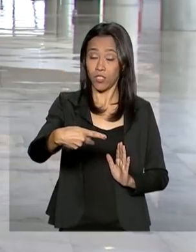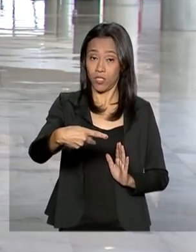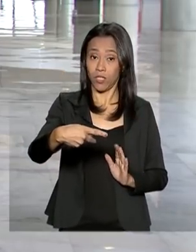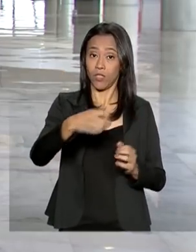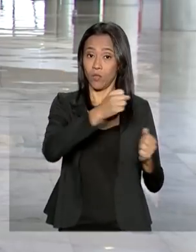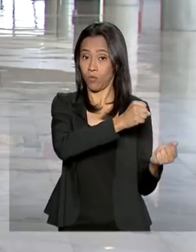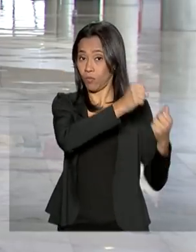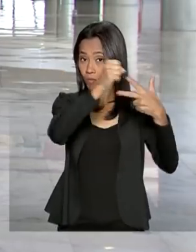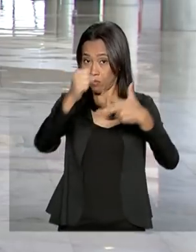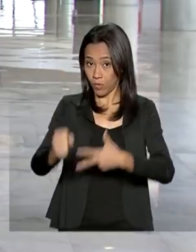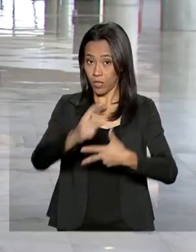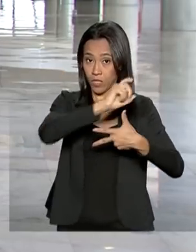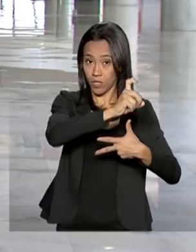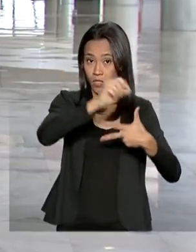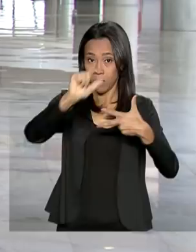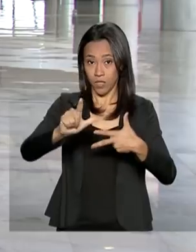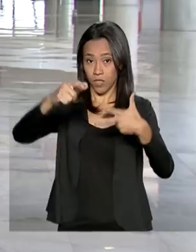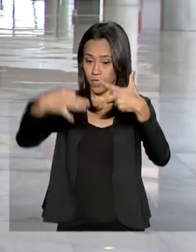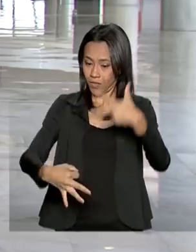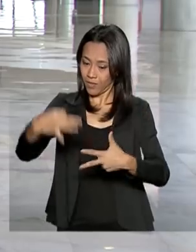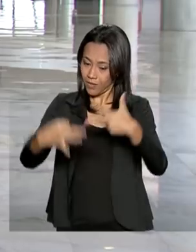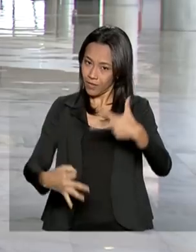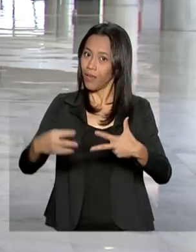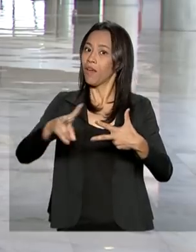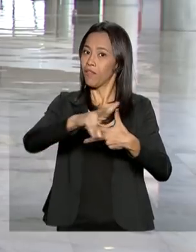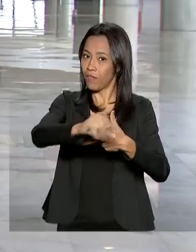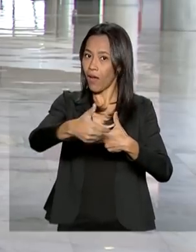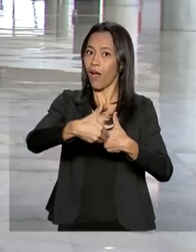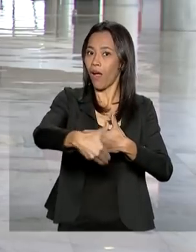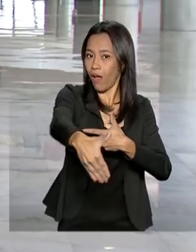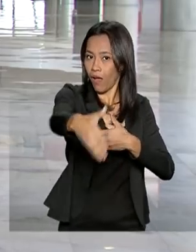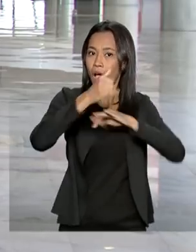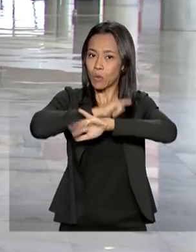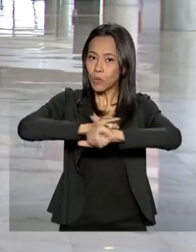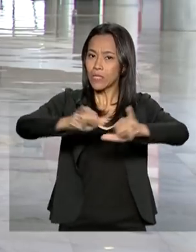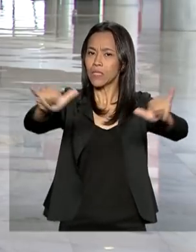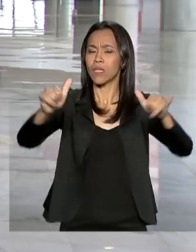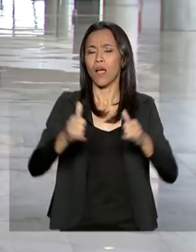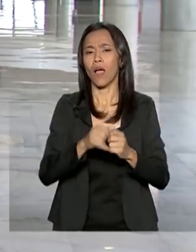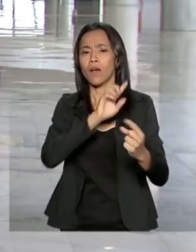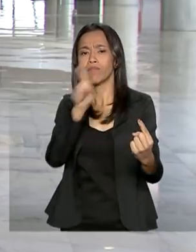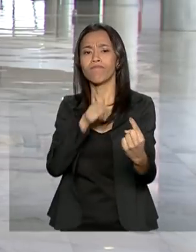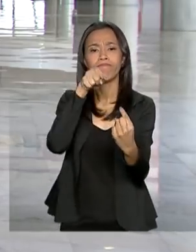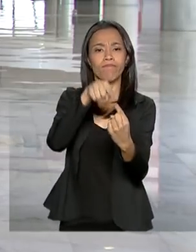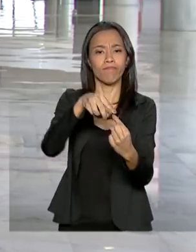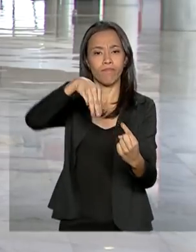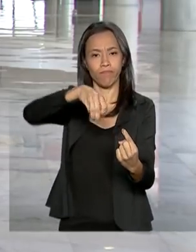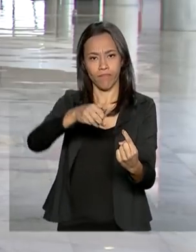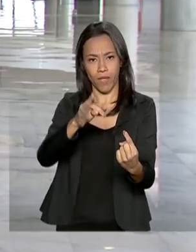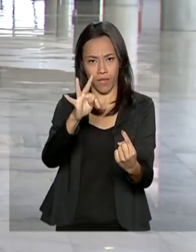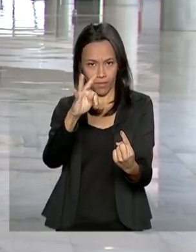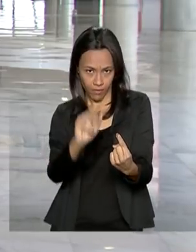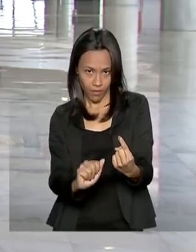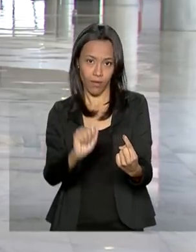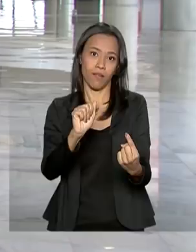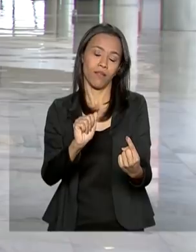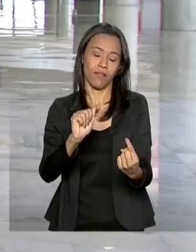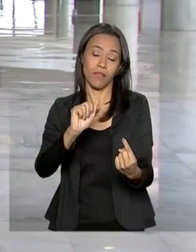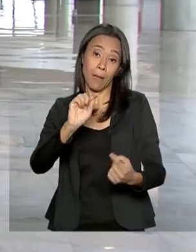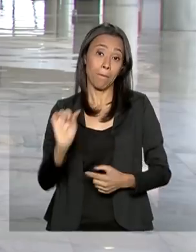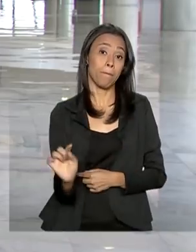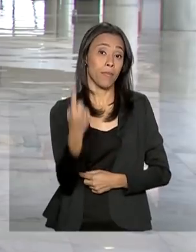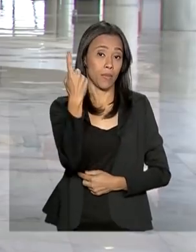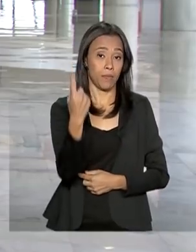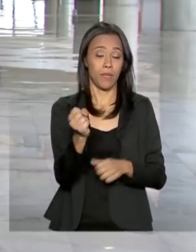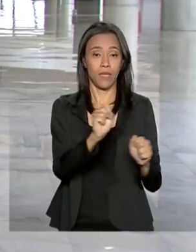poderes da República devem anunciar um conjunto de metas e ações, possivelmente na primeira